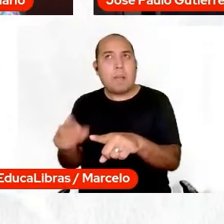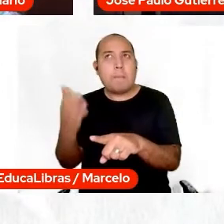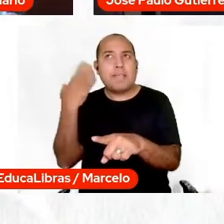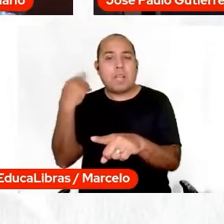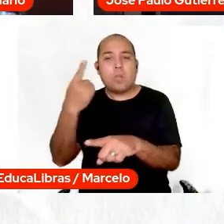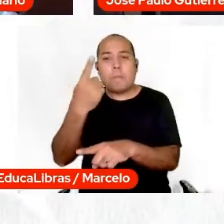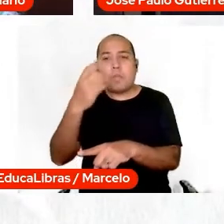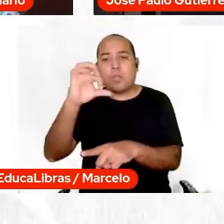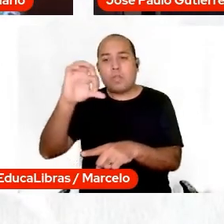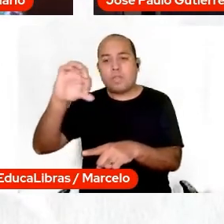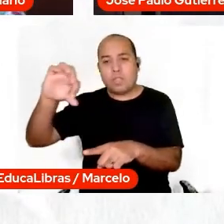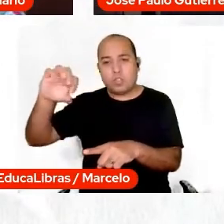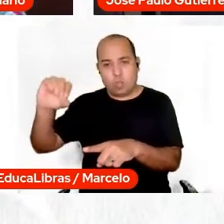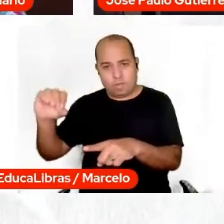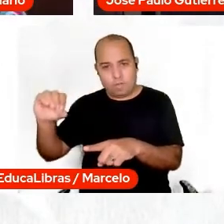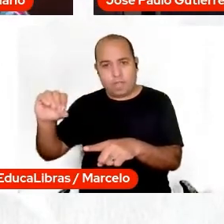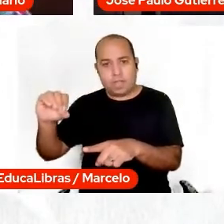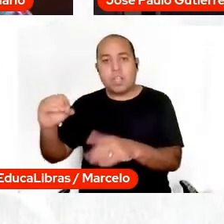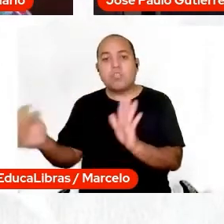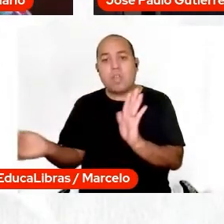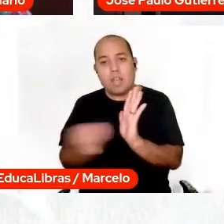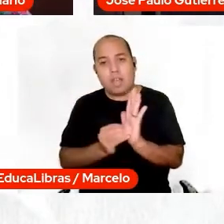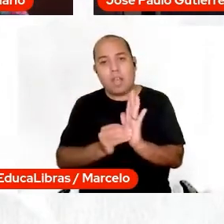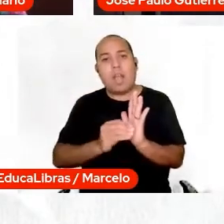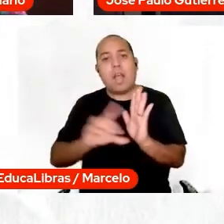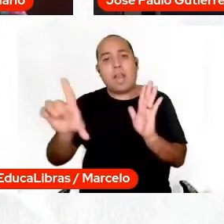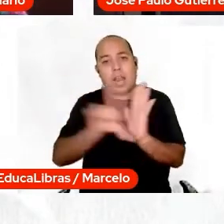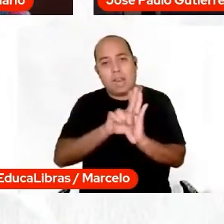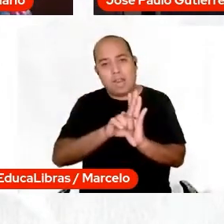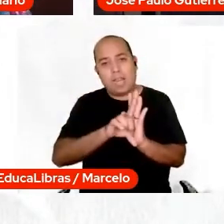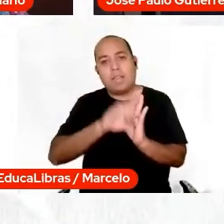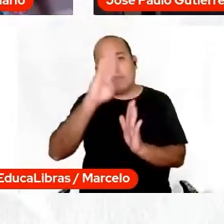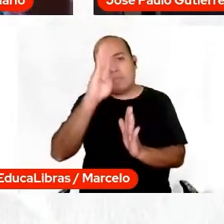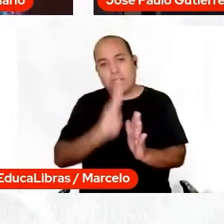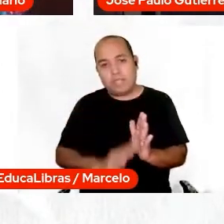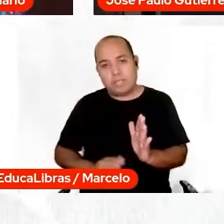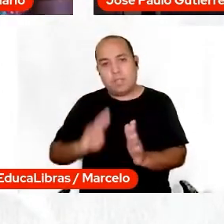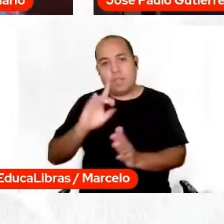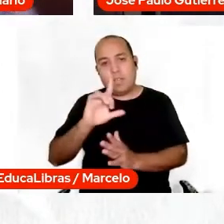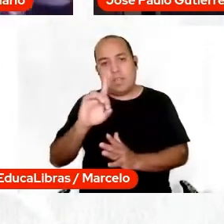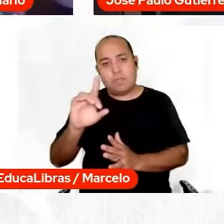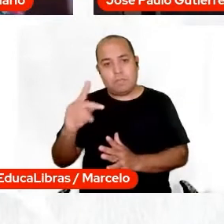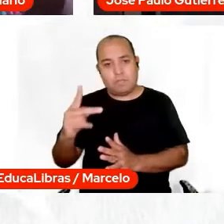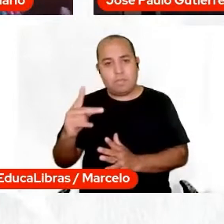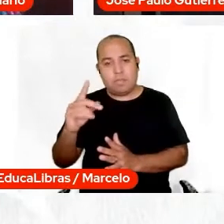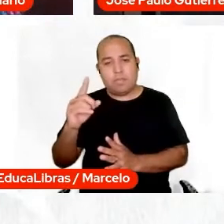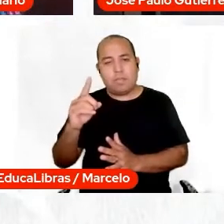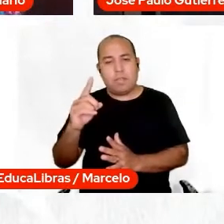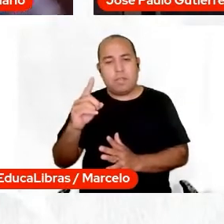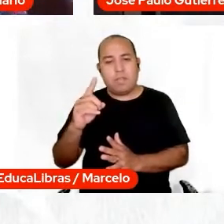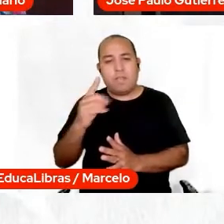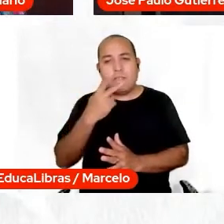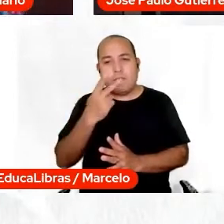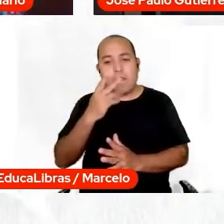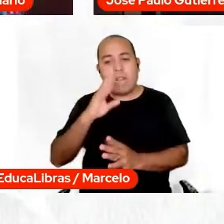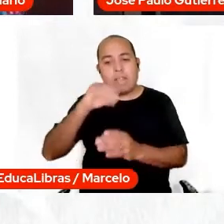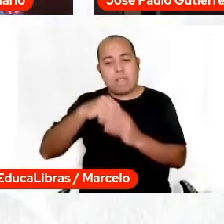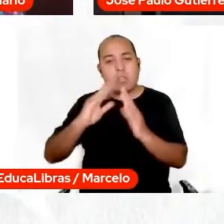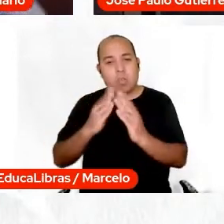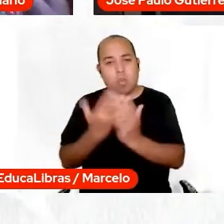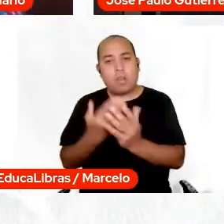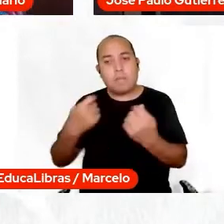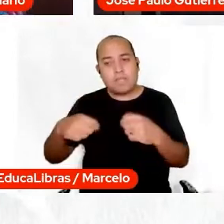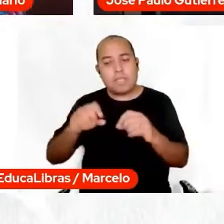legislação brasileira que a gente trabalha em sala de aula. então nós não estamos falando do nada, né? Do senso